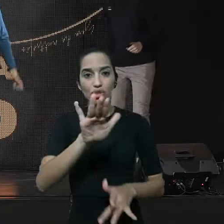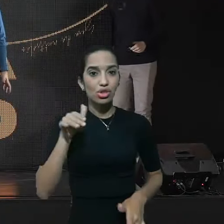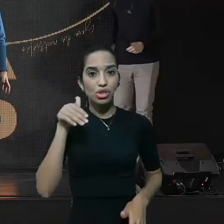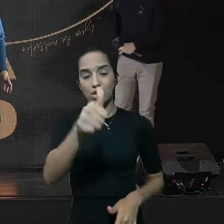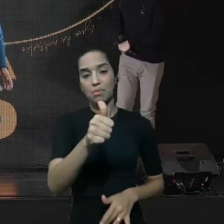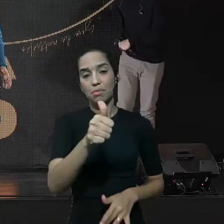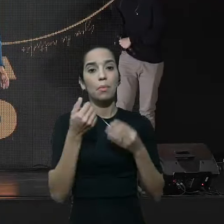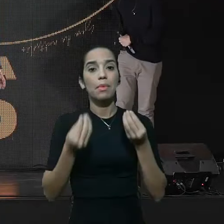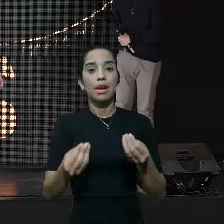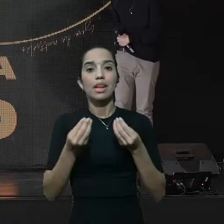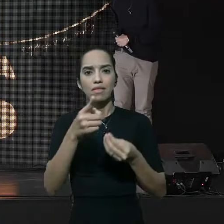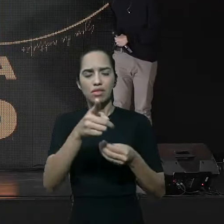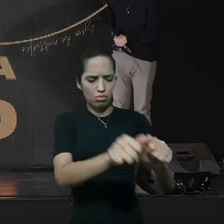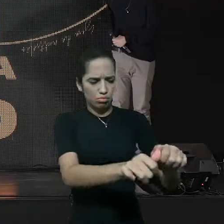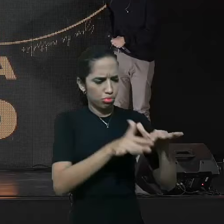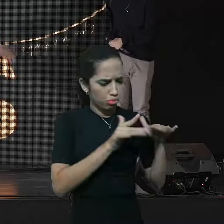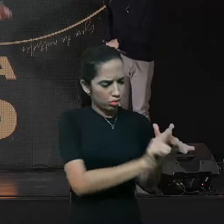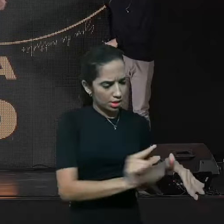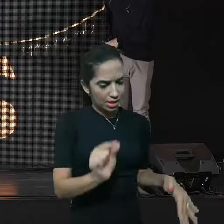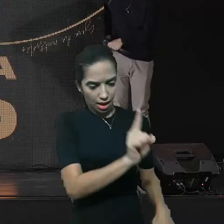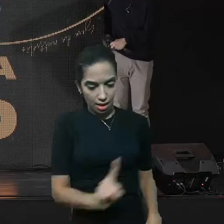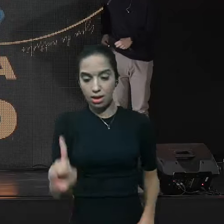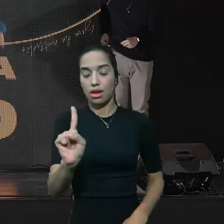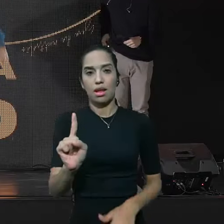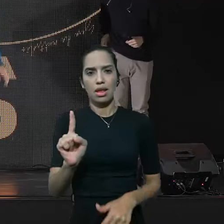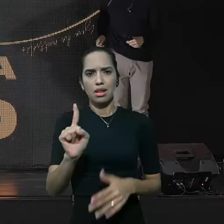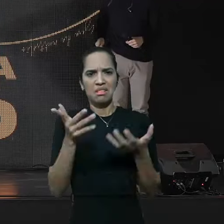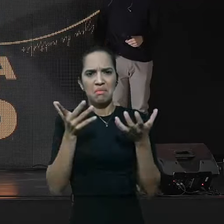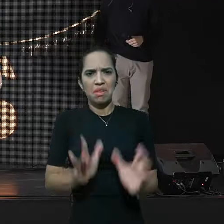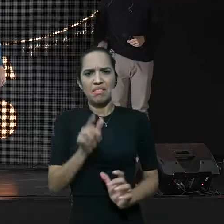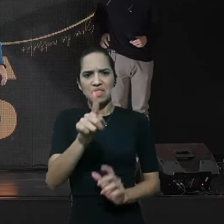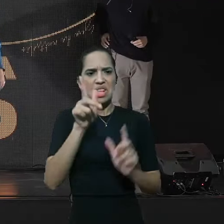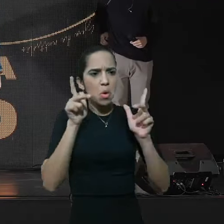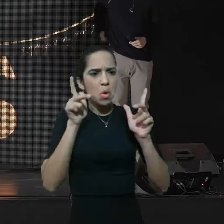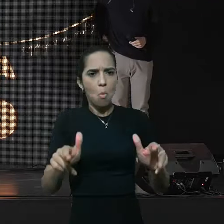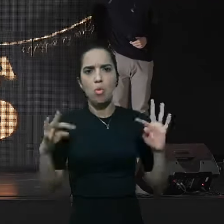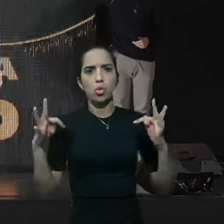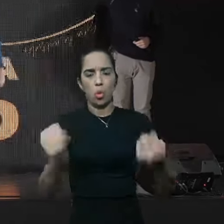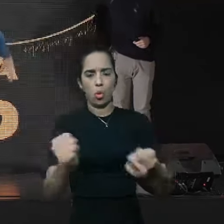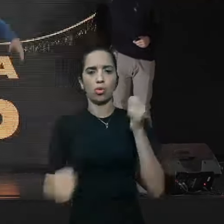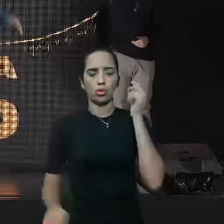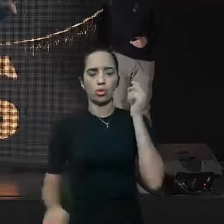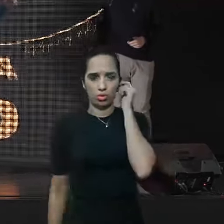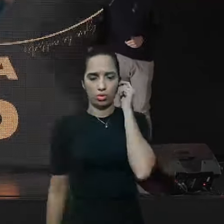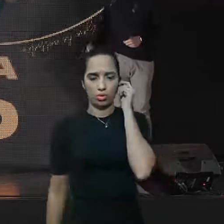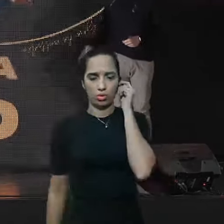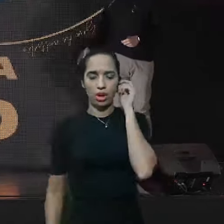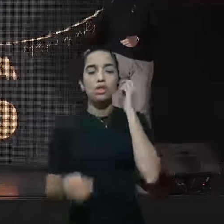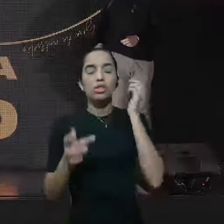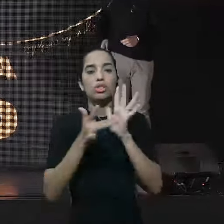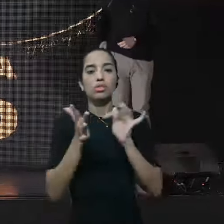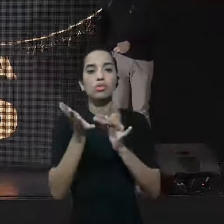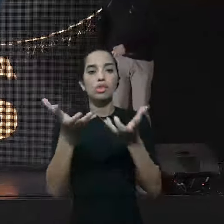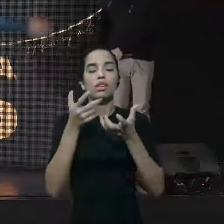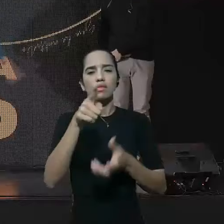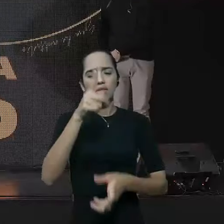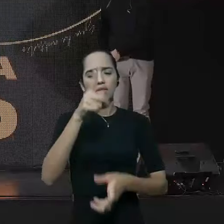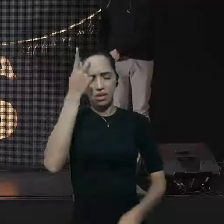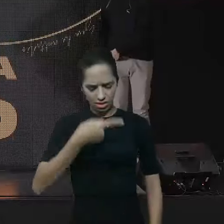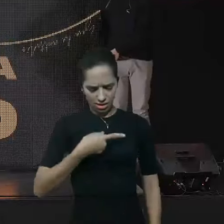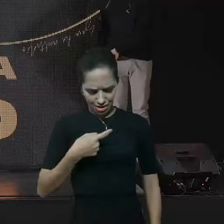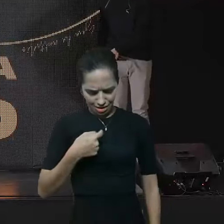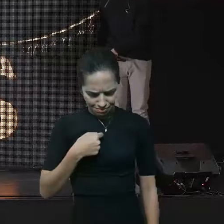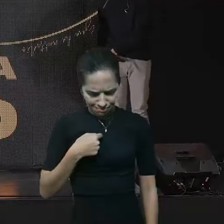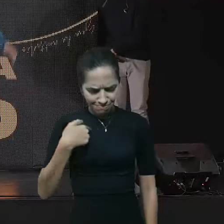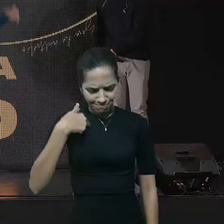sair, da multidão, ele não quer, que você seja, mais um, ele quer, que você seja alguém que reconhece que não